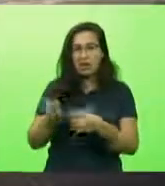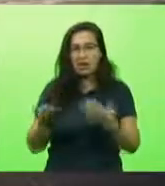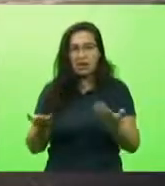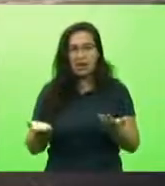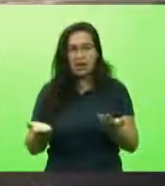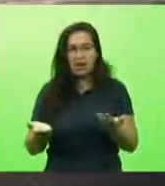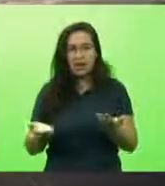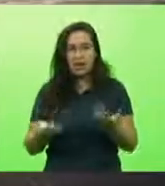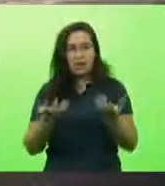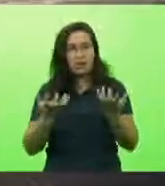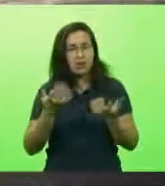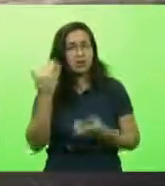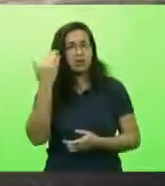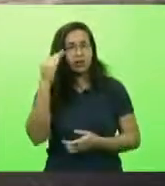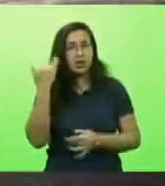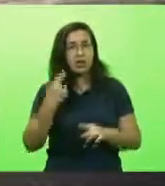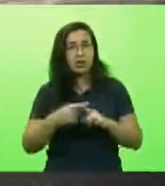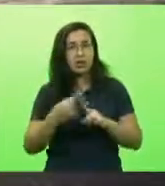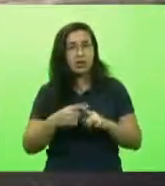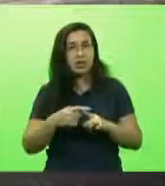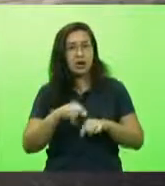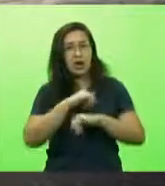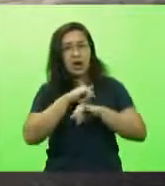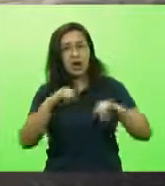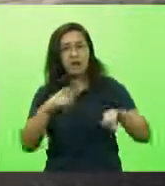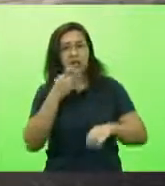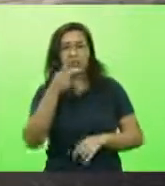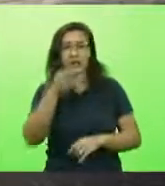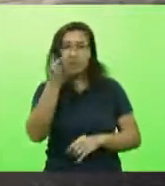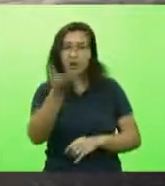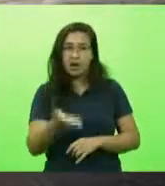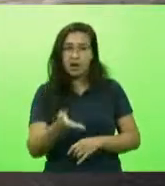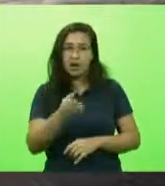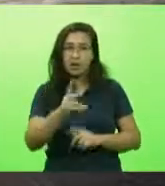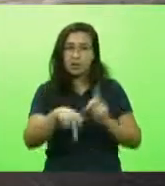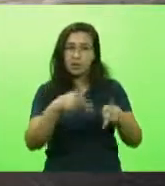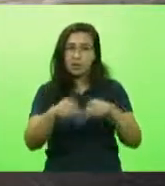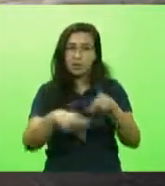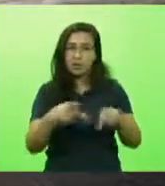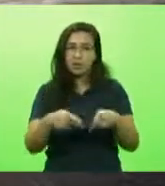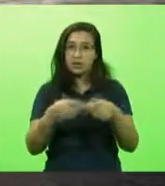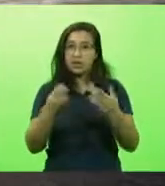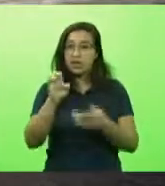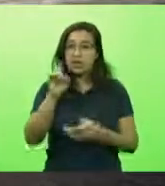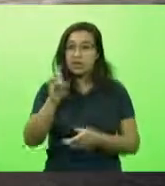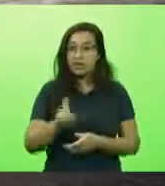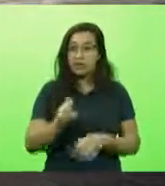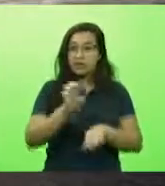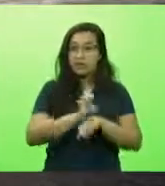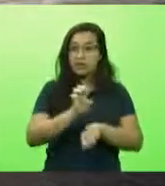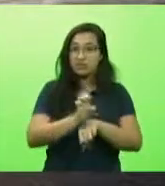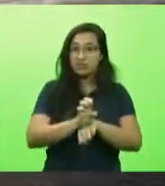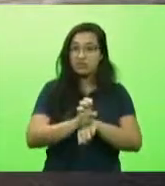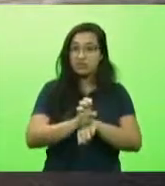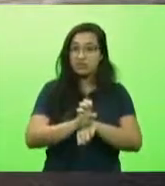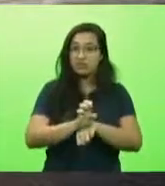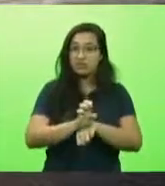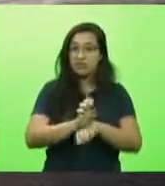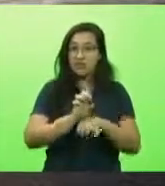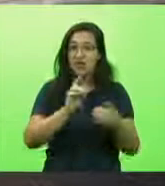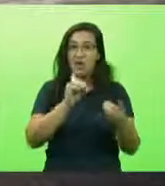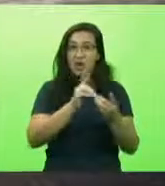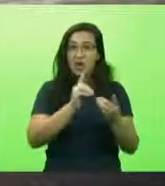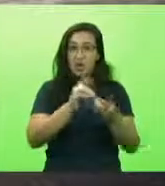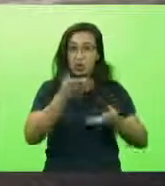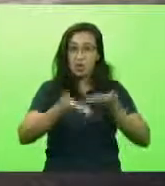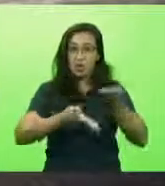porque aí nós precisamos falar para o catarinense que o governo executivo do Estado está agora atendendo políticos e não atendendo o interesse das